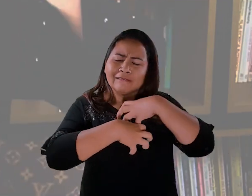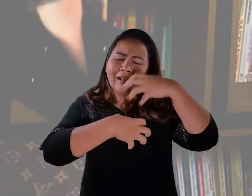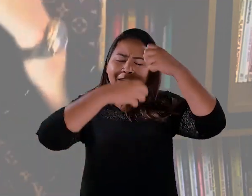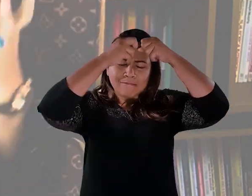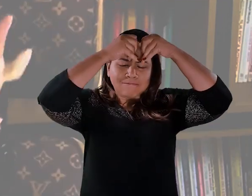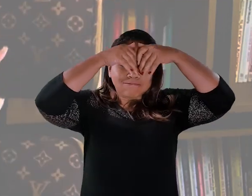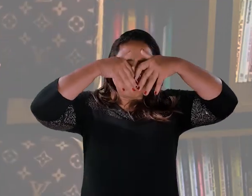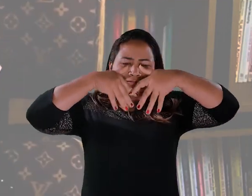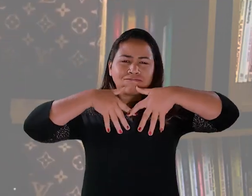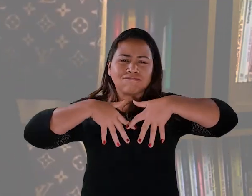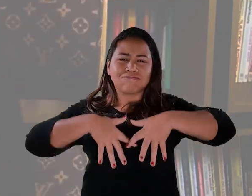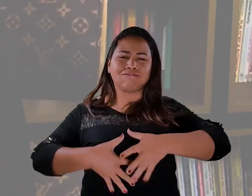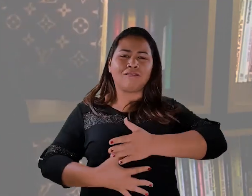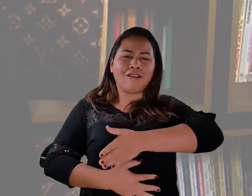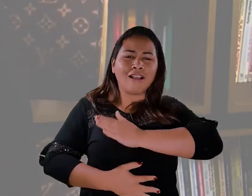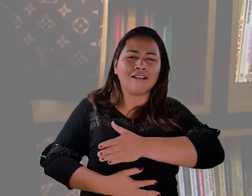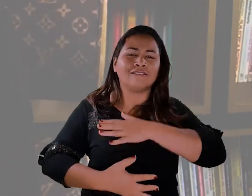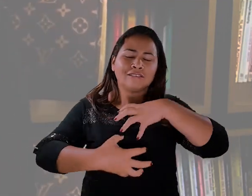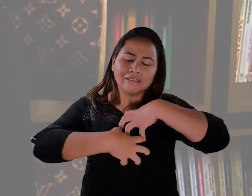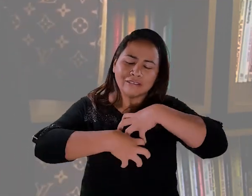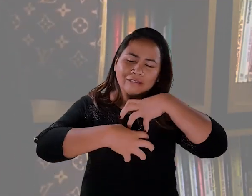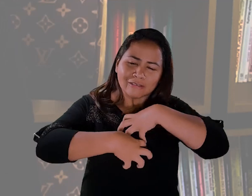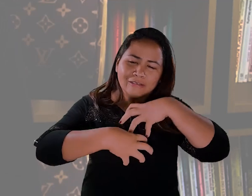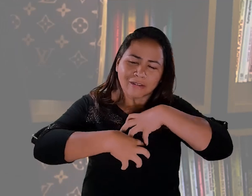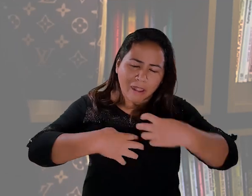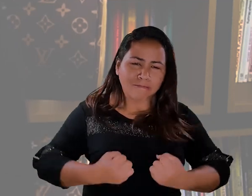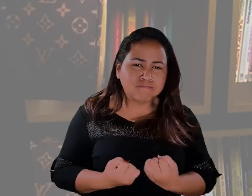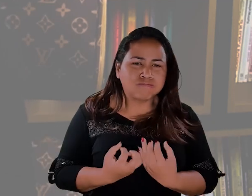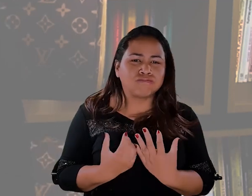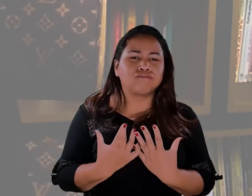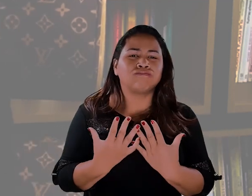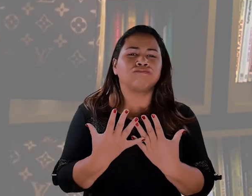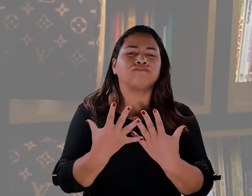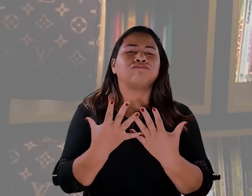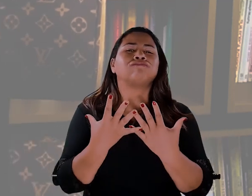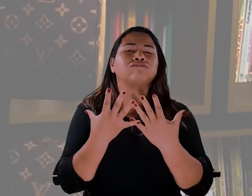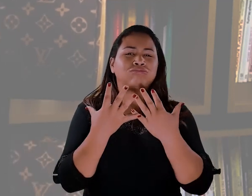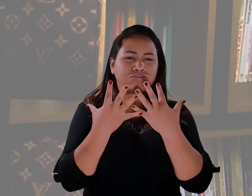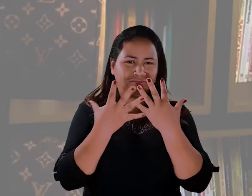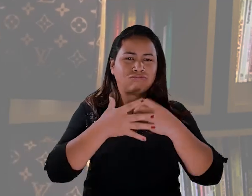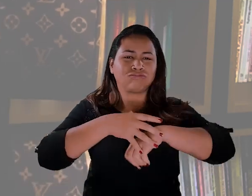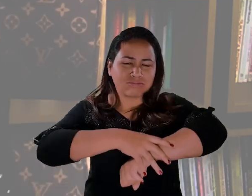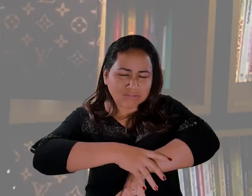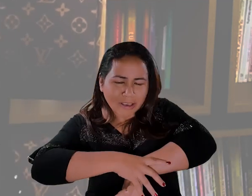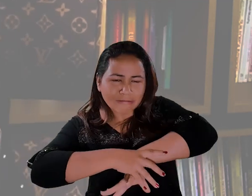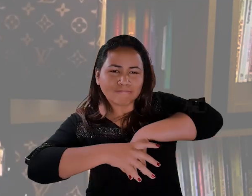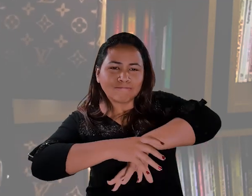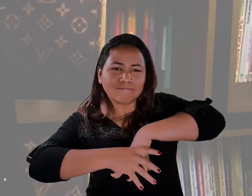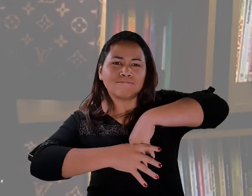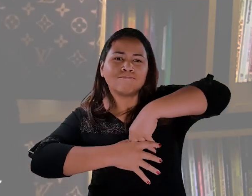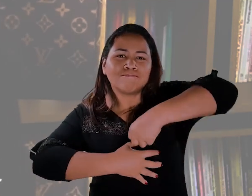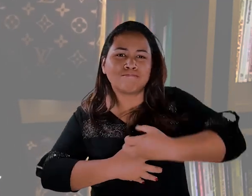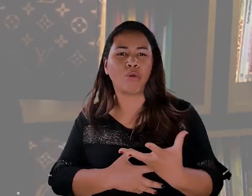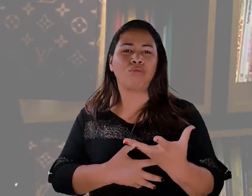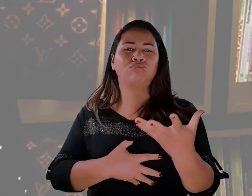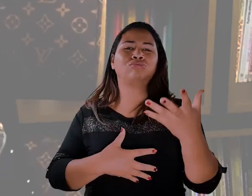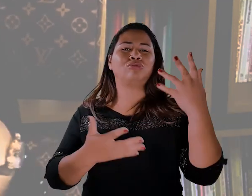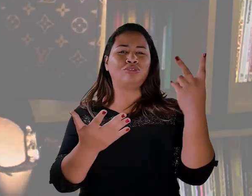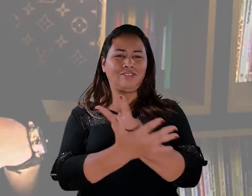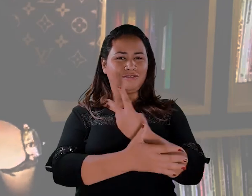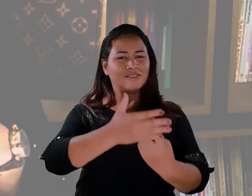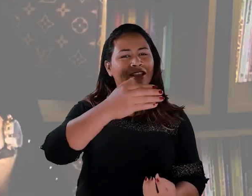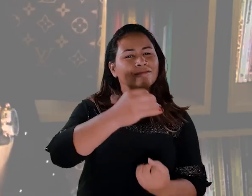aquilo que eu quero realizar como se fosse realidade. E é claro que dentro do meu curso, eu ensino as modalidades, as submodalidades,